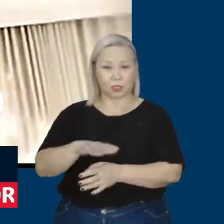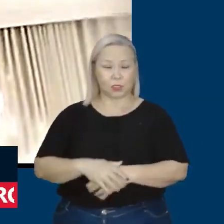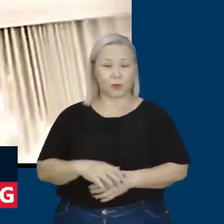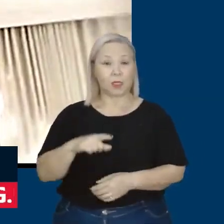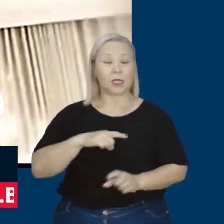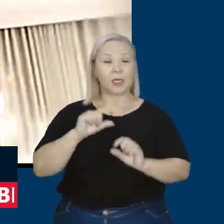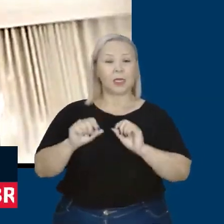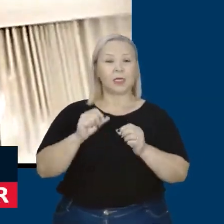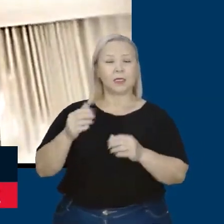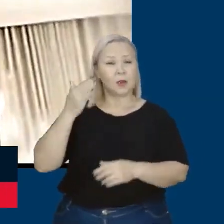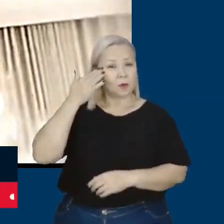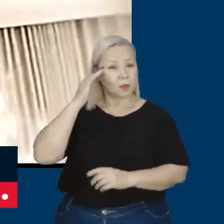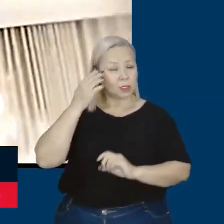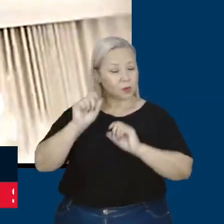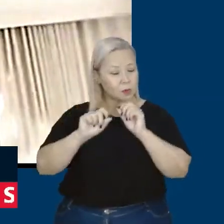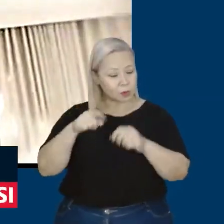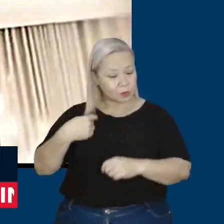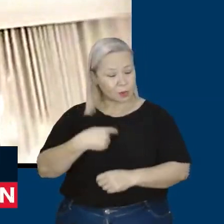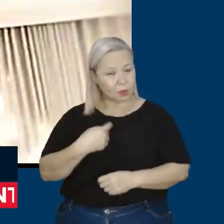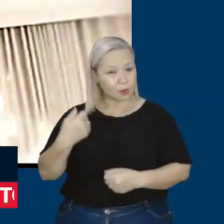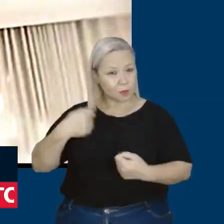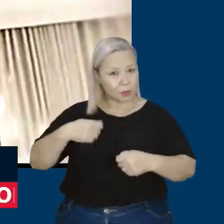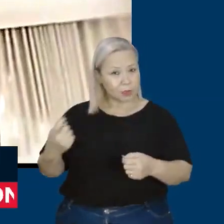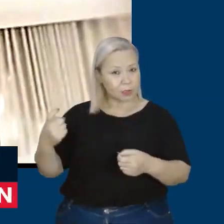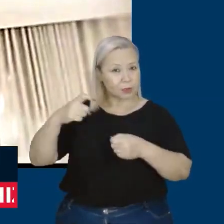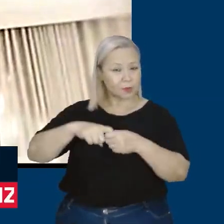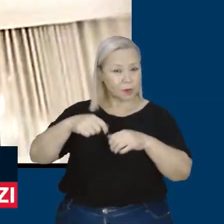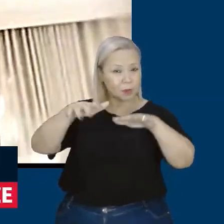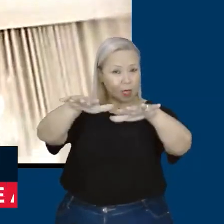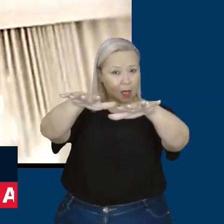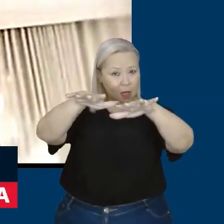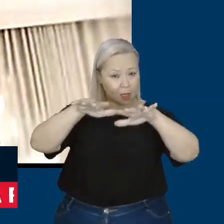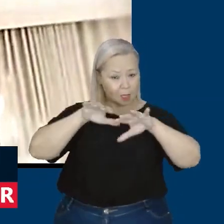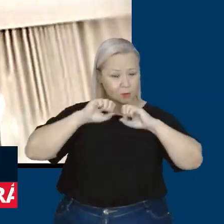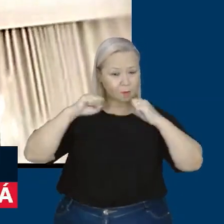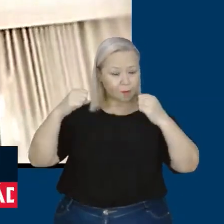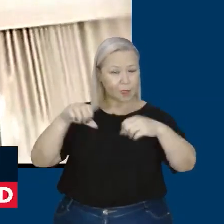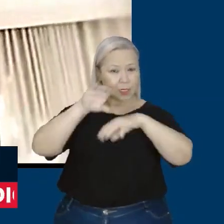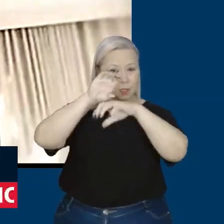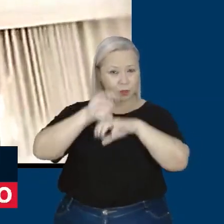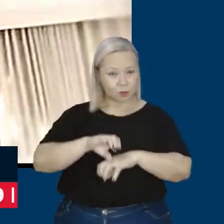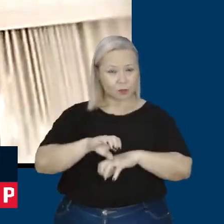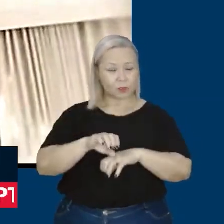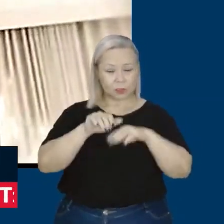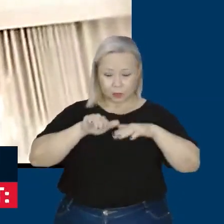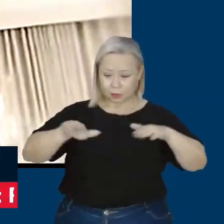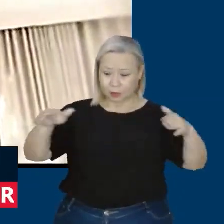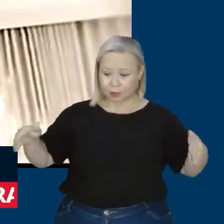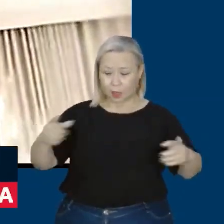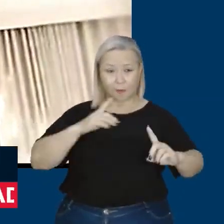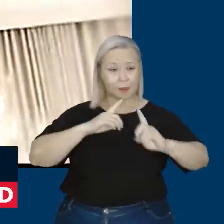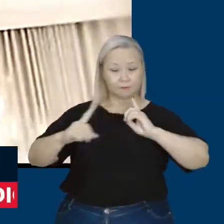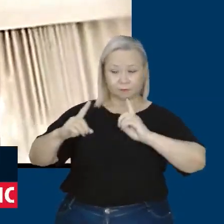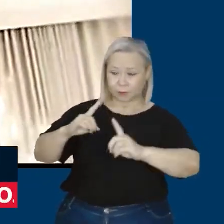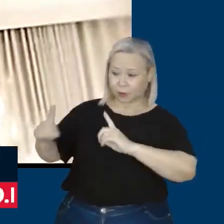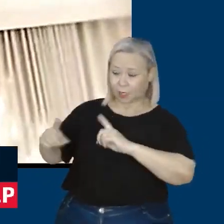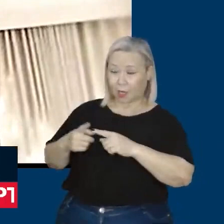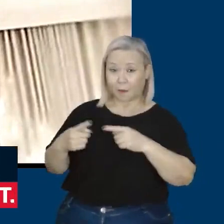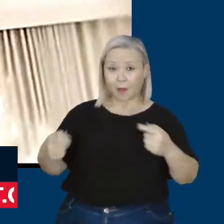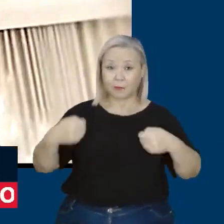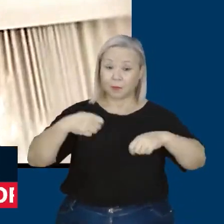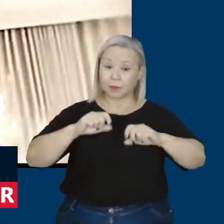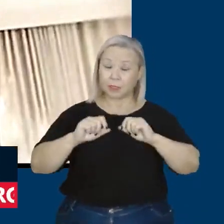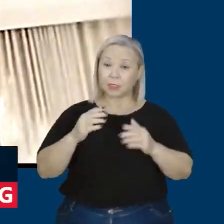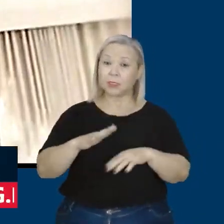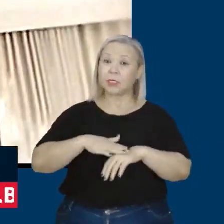consenso de que a gente precisa retomar as conferências, conselhos, as mesas de diálogo, mas é preciso a gente ir além,